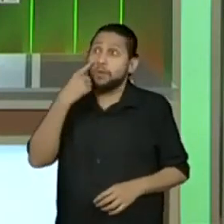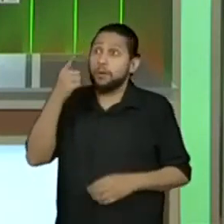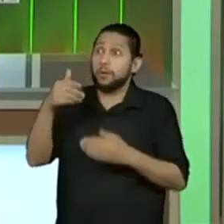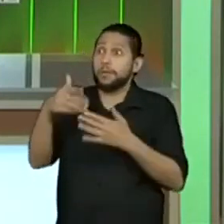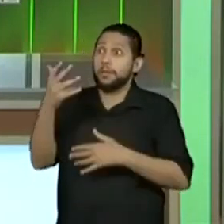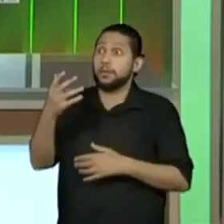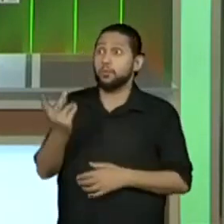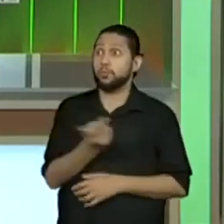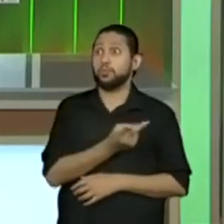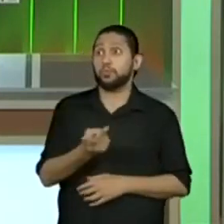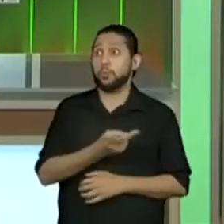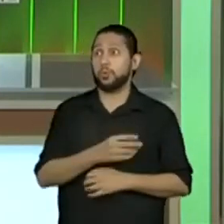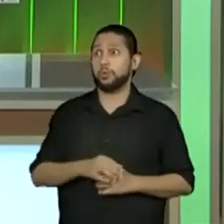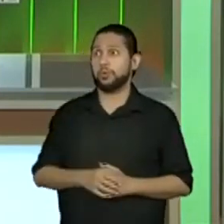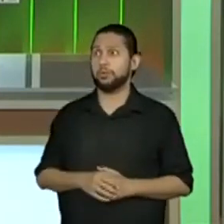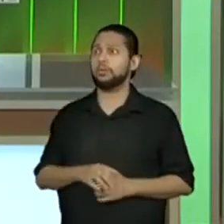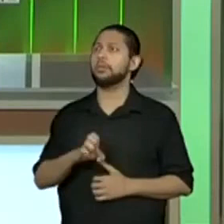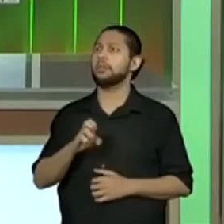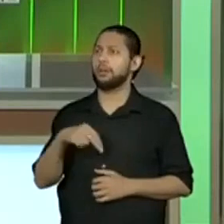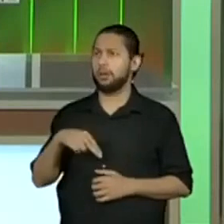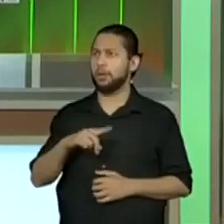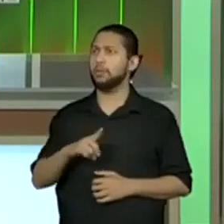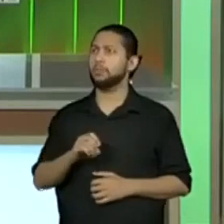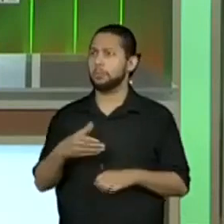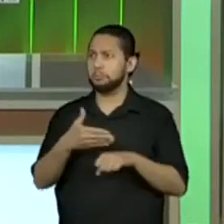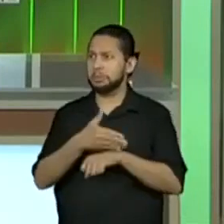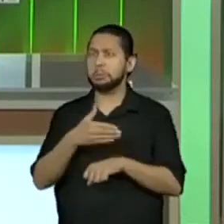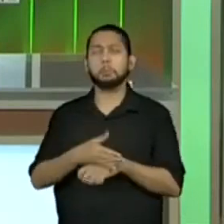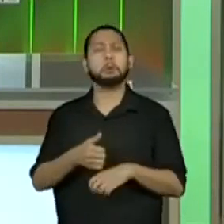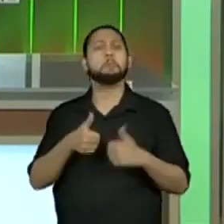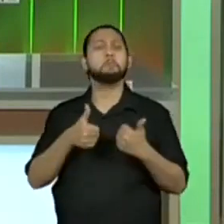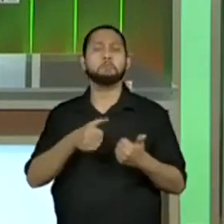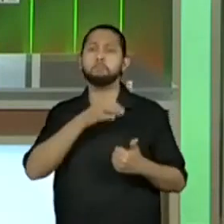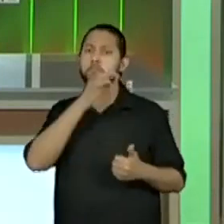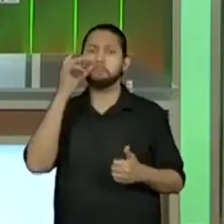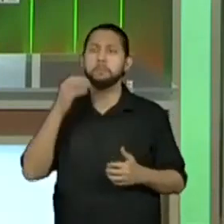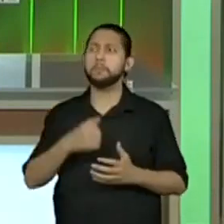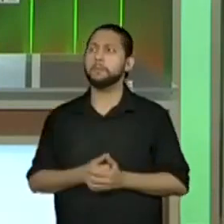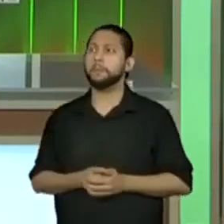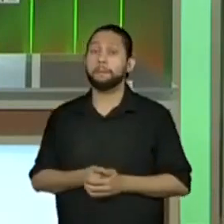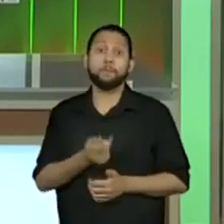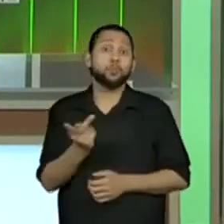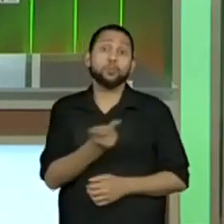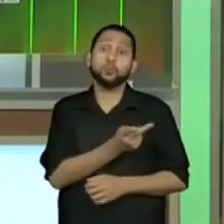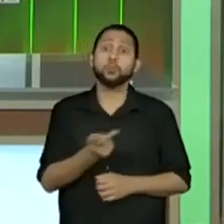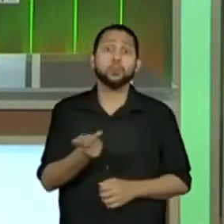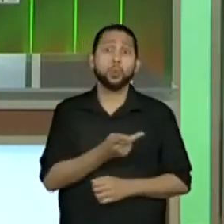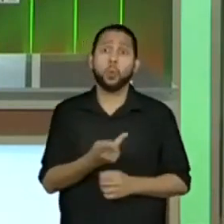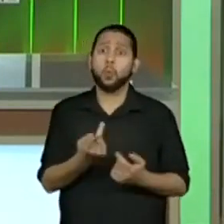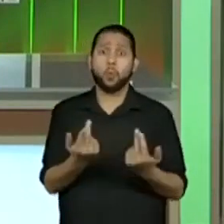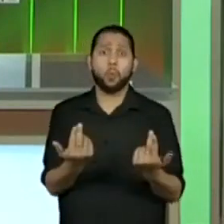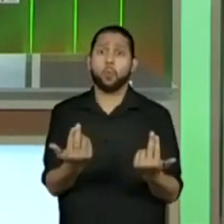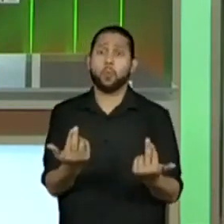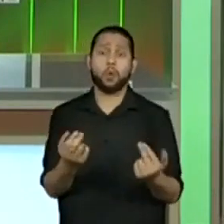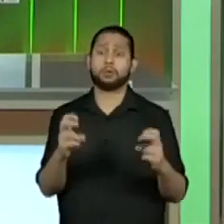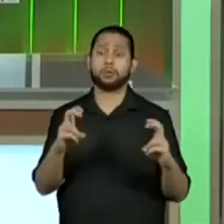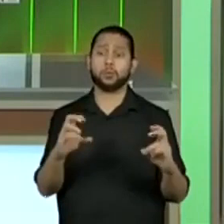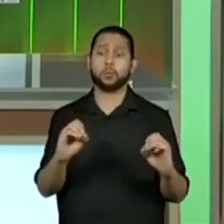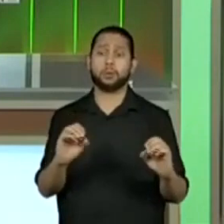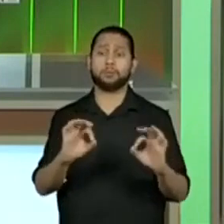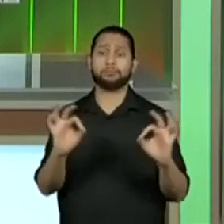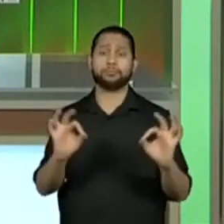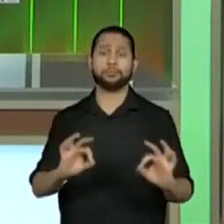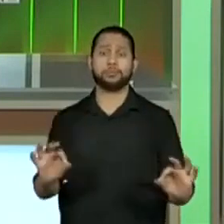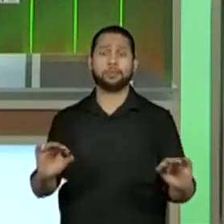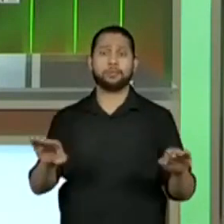aluno Enzo está participando, que bom. Isso. Estão apontando que os dois, as chances são iguais. A Ana Júlia